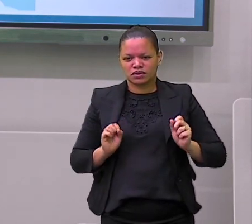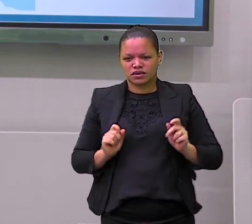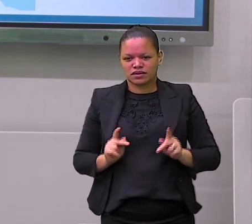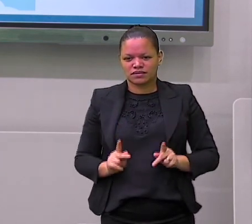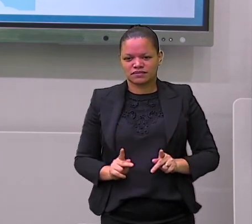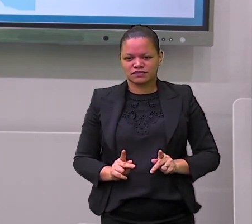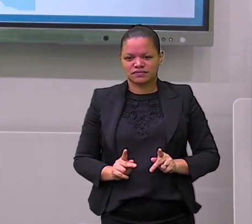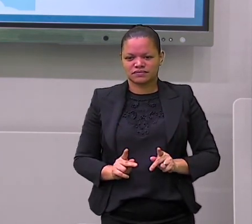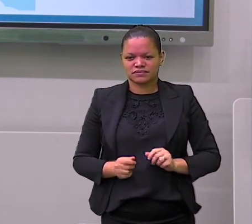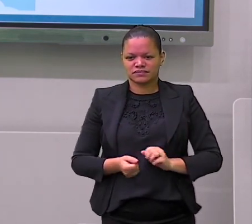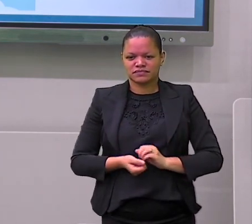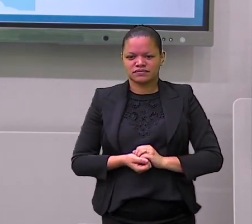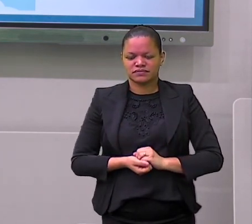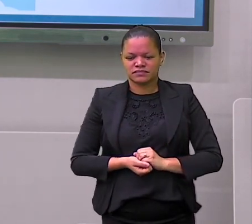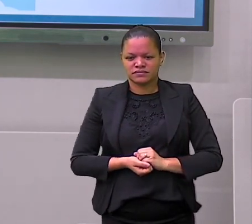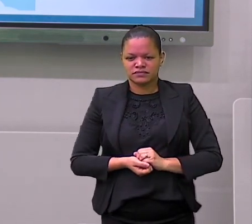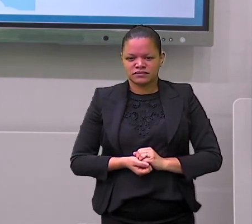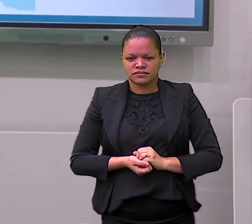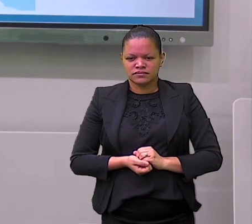hein? Tchau.